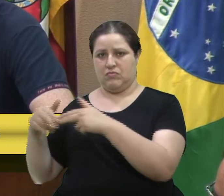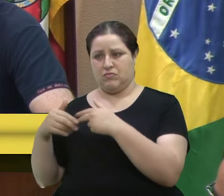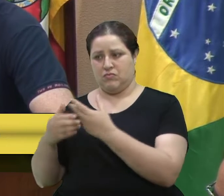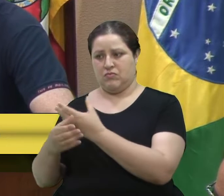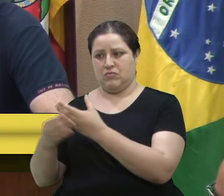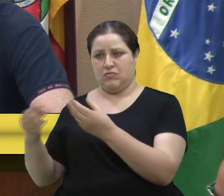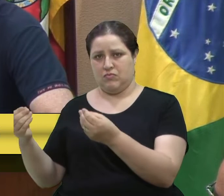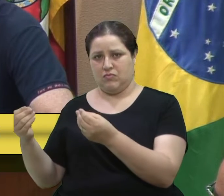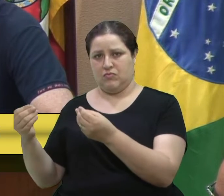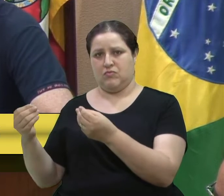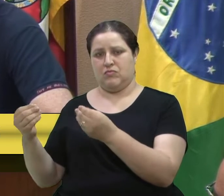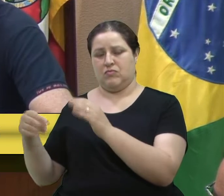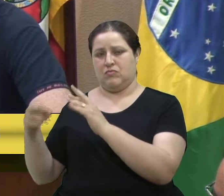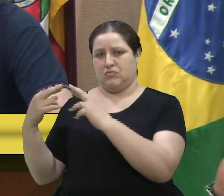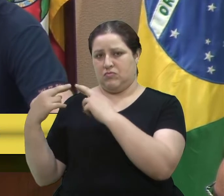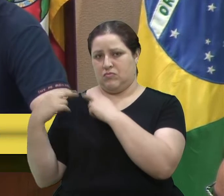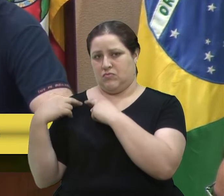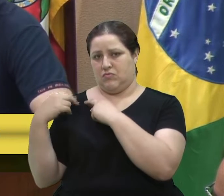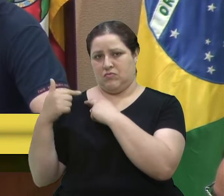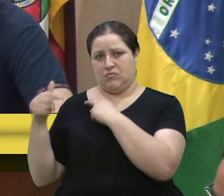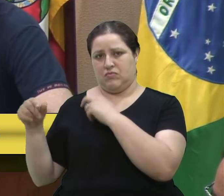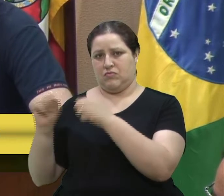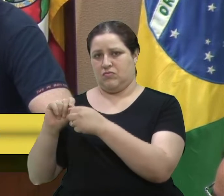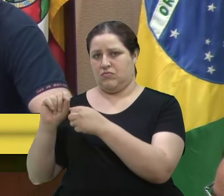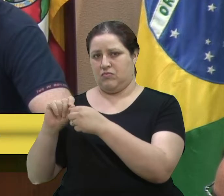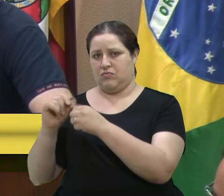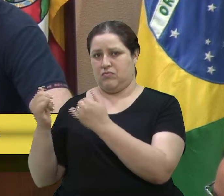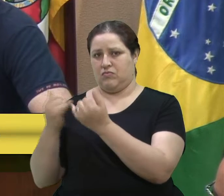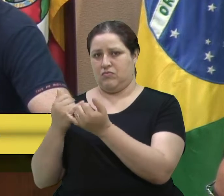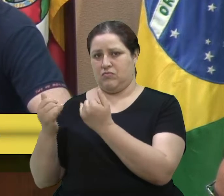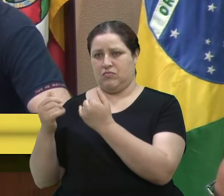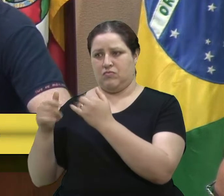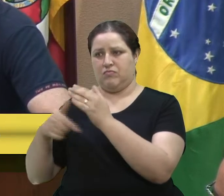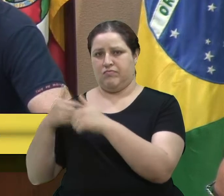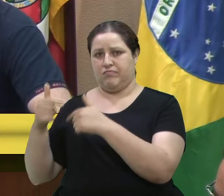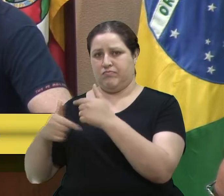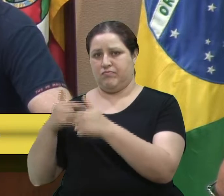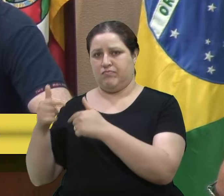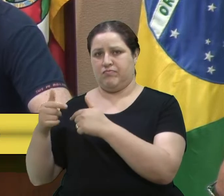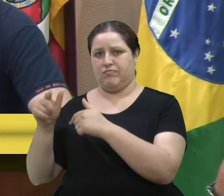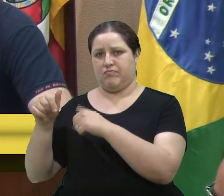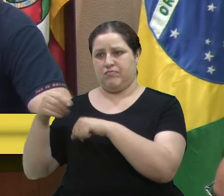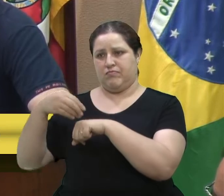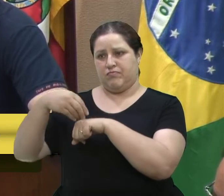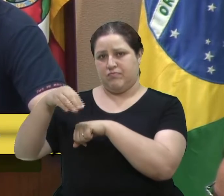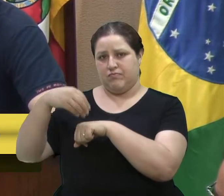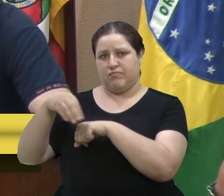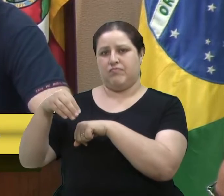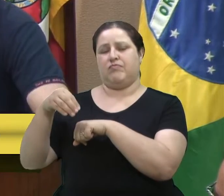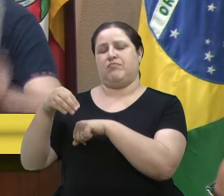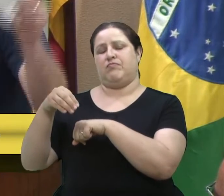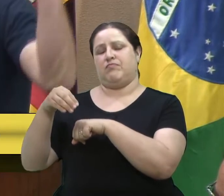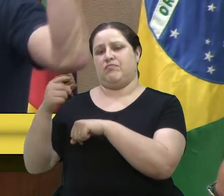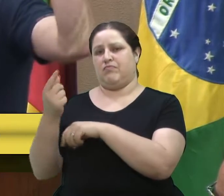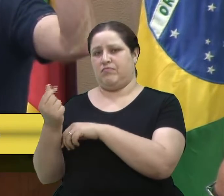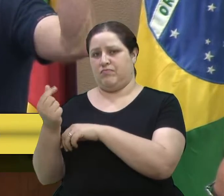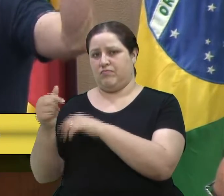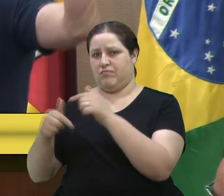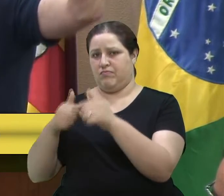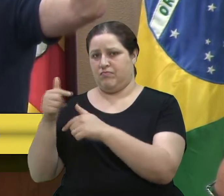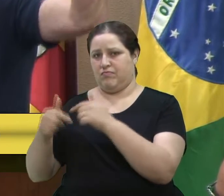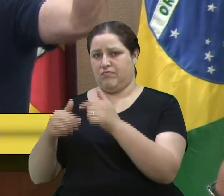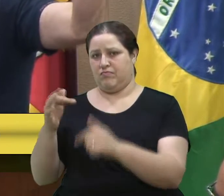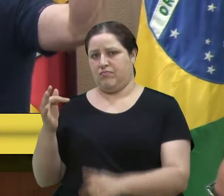muitos de seus atribuições não foram exercidos, como, por exemplo, a indicação de preços dos serviços funerários. Quem falou não é o